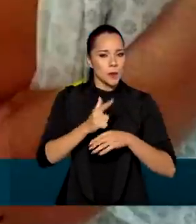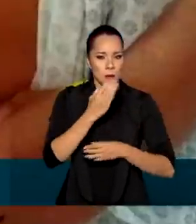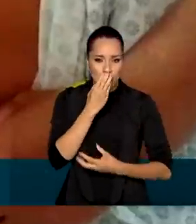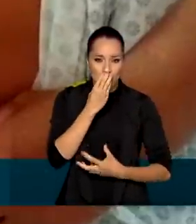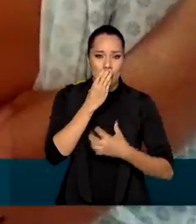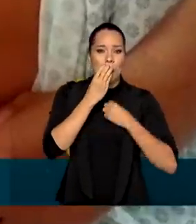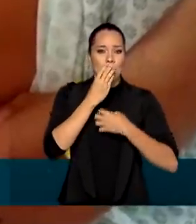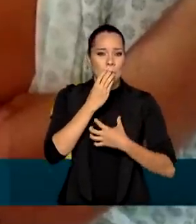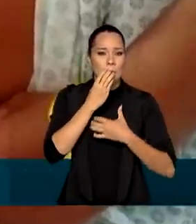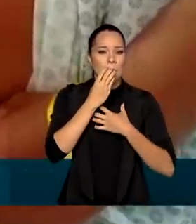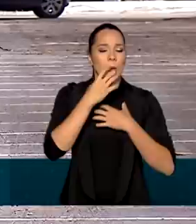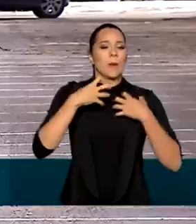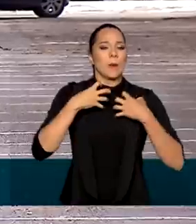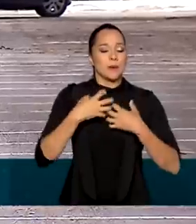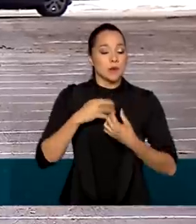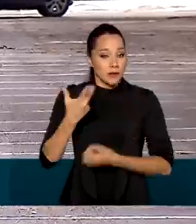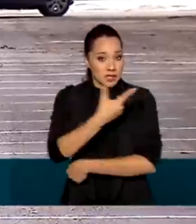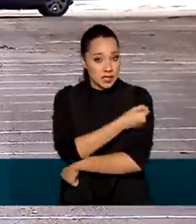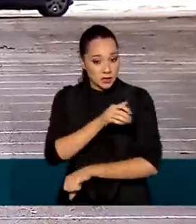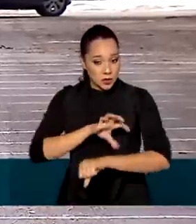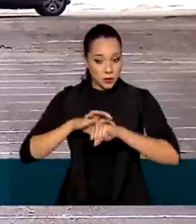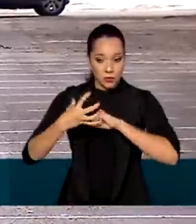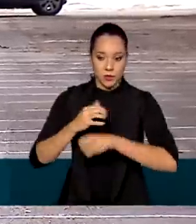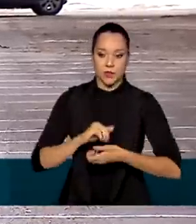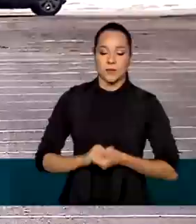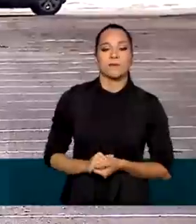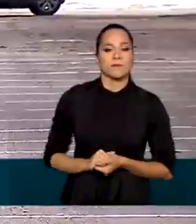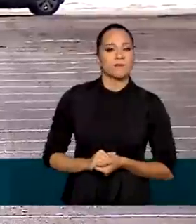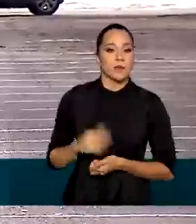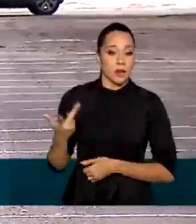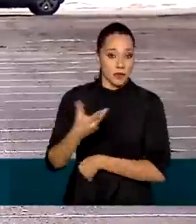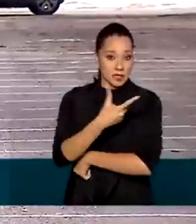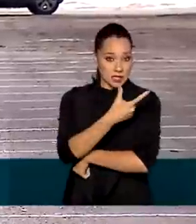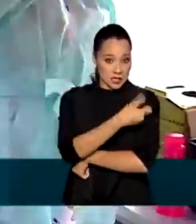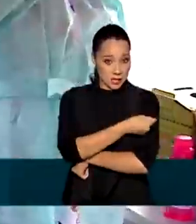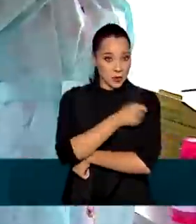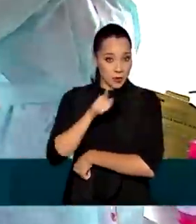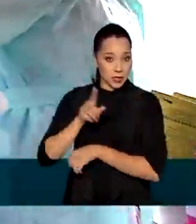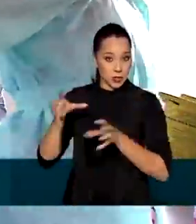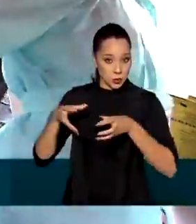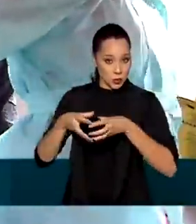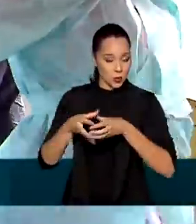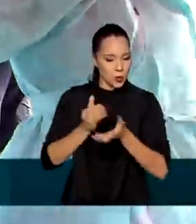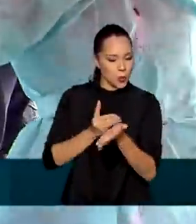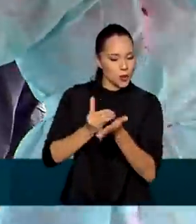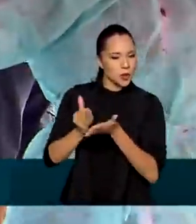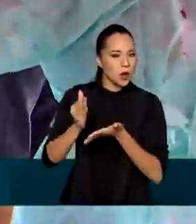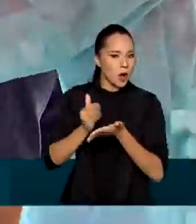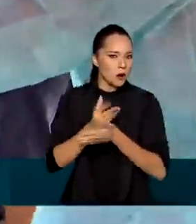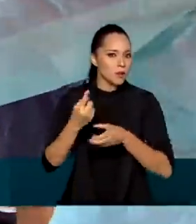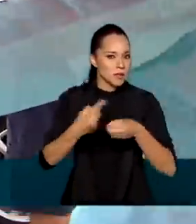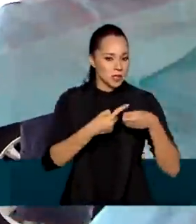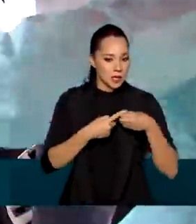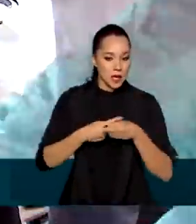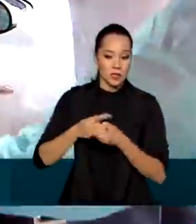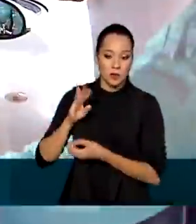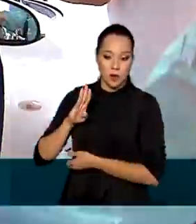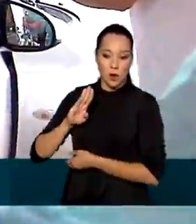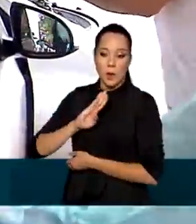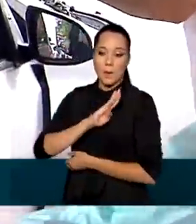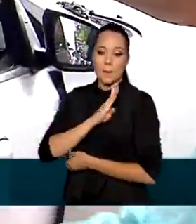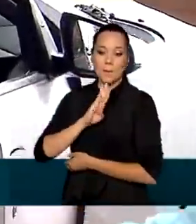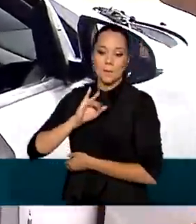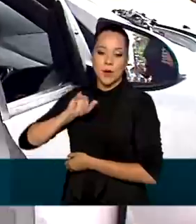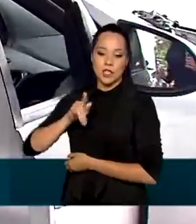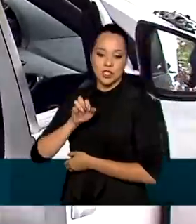prioritários para a vacinação da Covid-19. A vacinação para esse público começou em algumas cidades como Bagé, no Rio Grande do